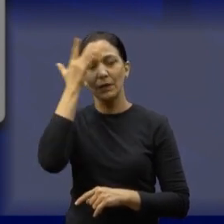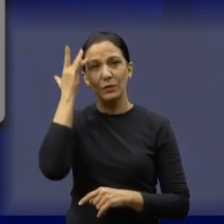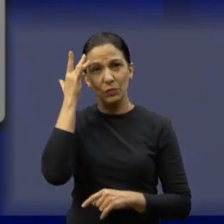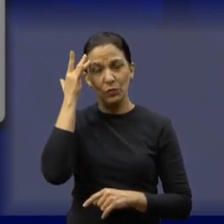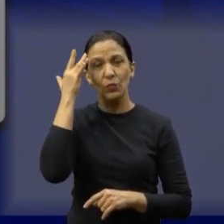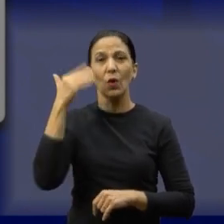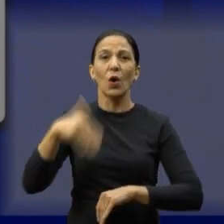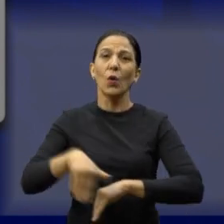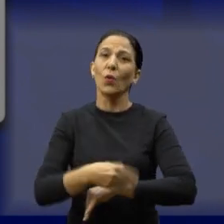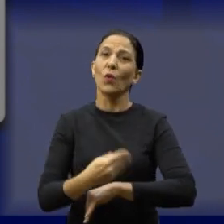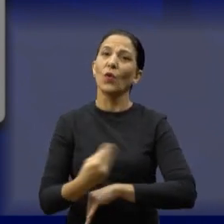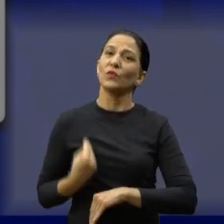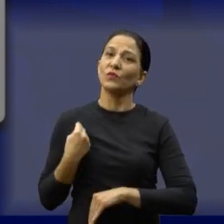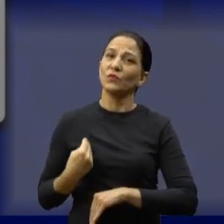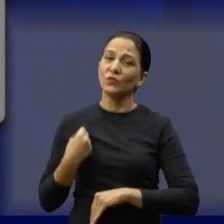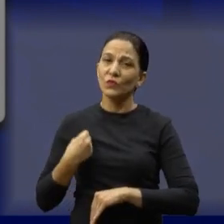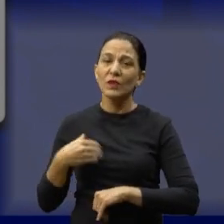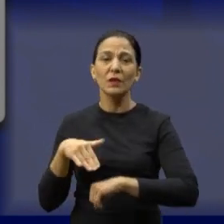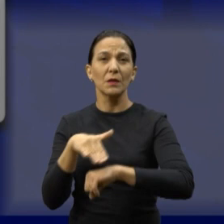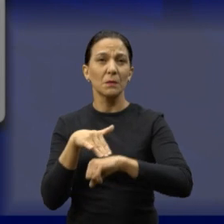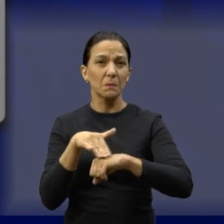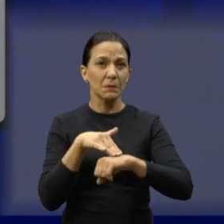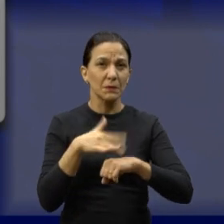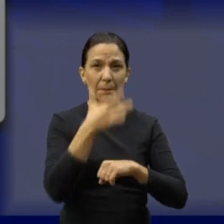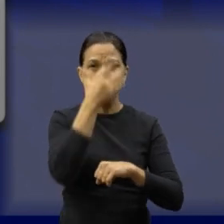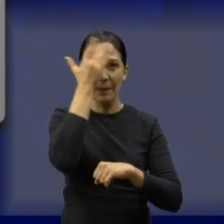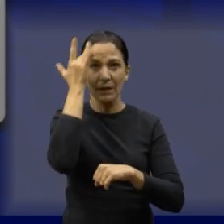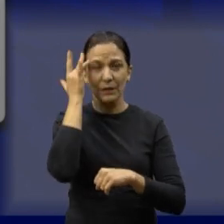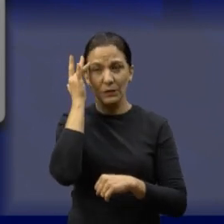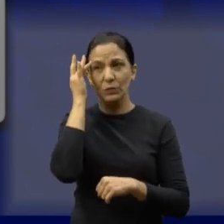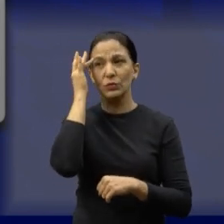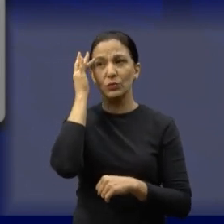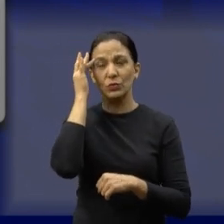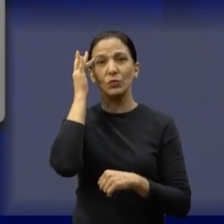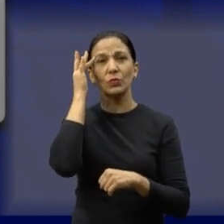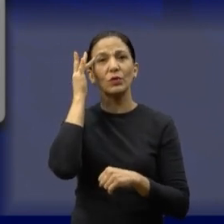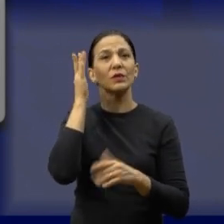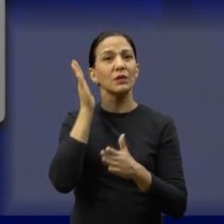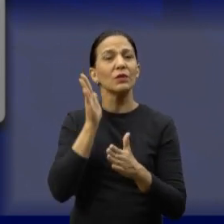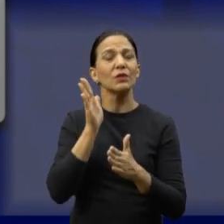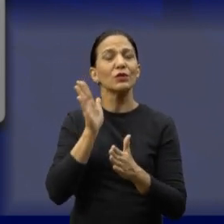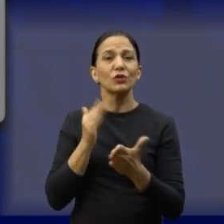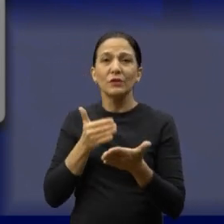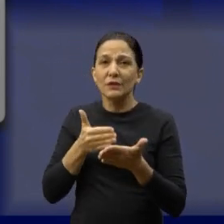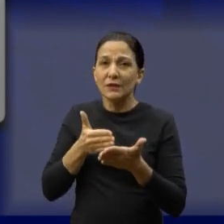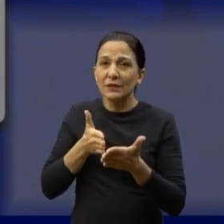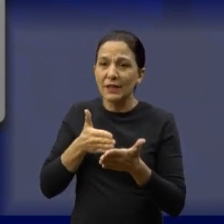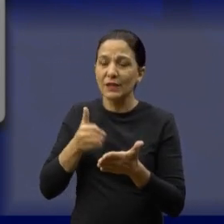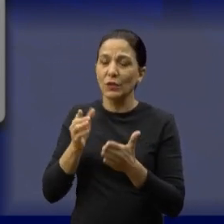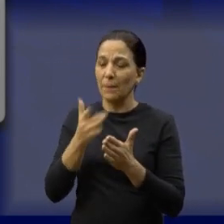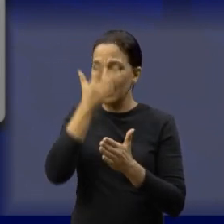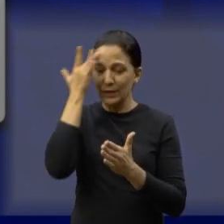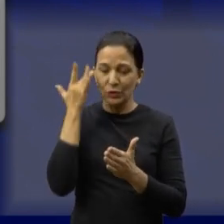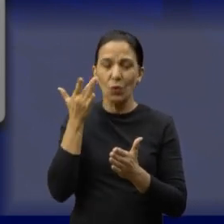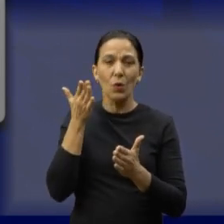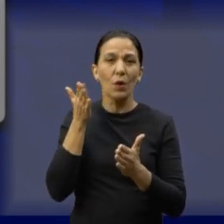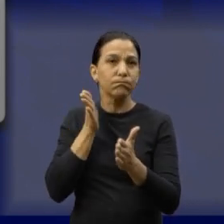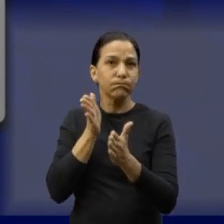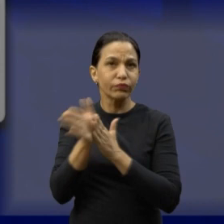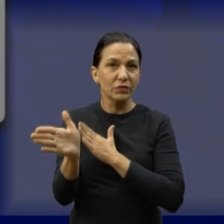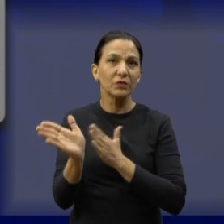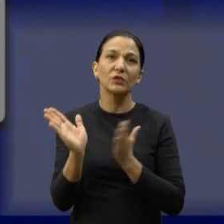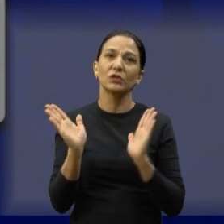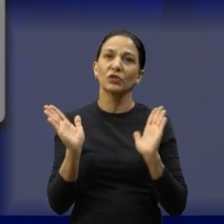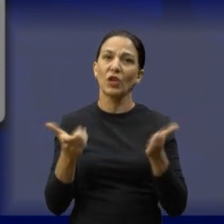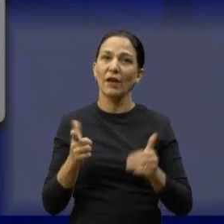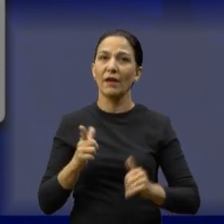em situação de rua, eu fui até lá, conversei com as pessoas, elas já não se encontram mais lá, né, a gente já deu encaminhamento, mas enfim, então a gente está